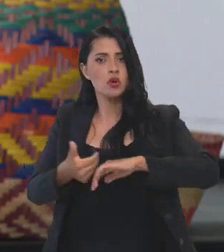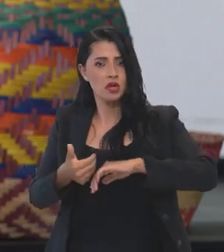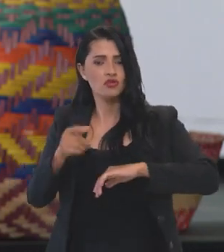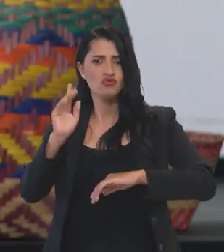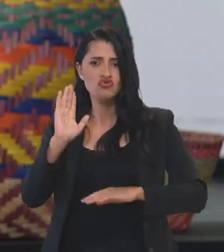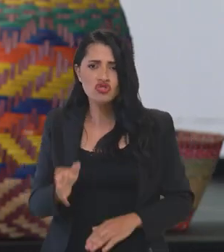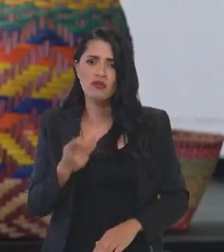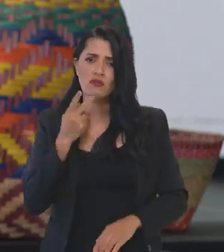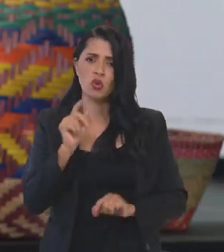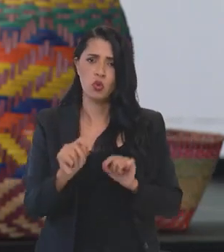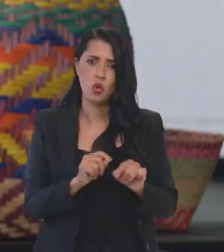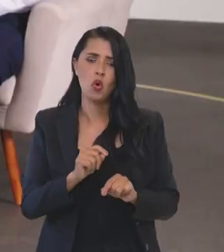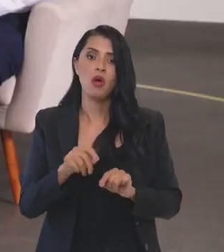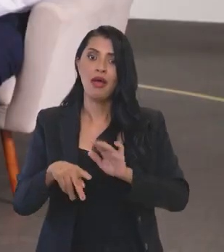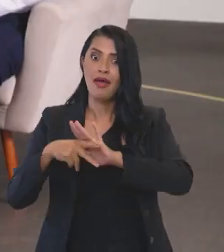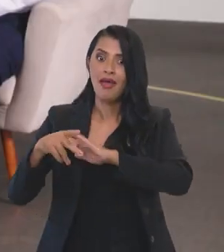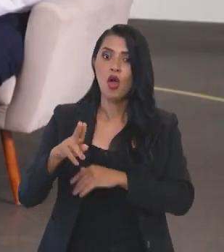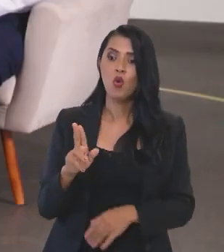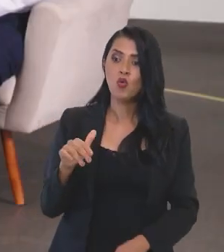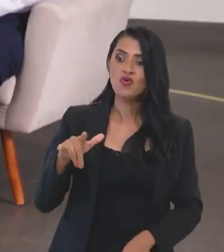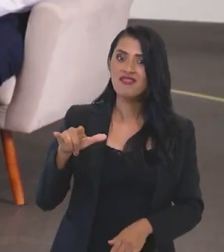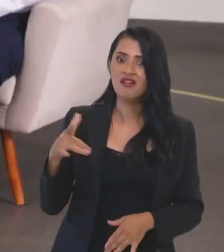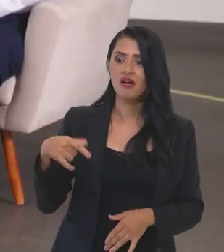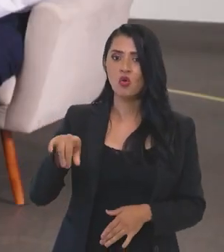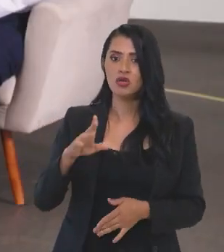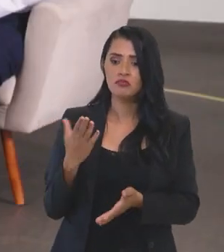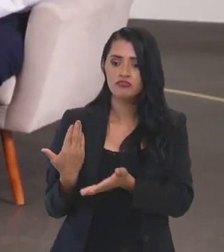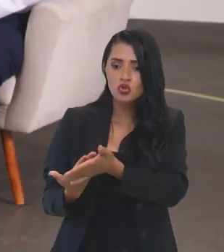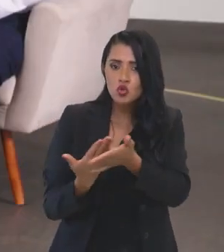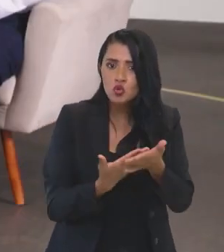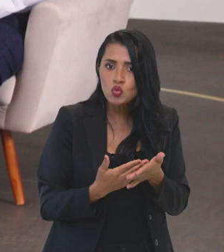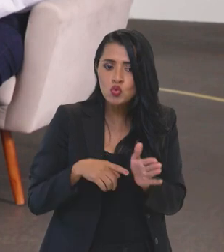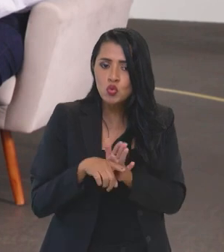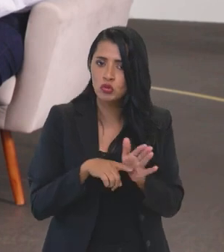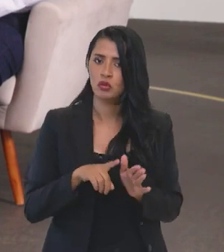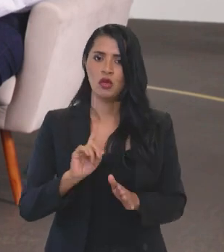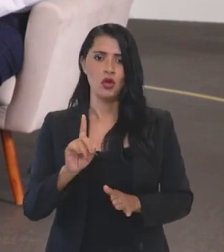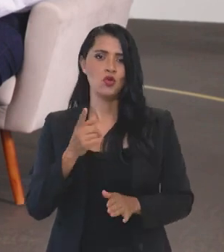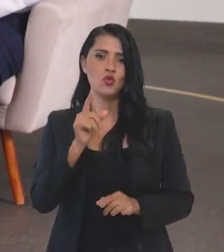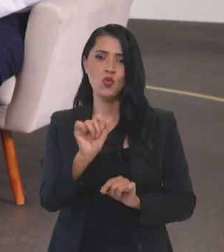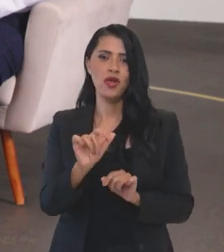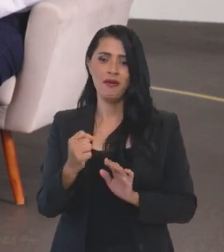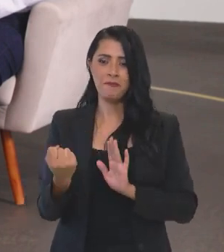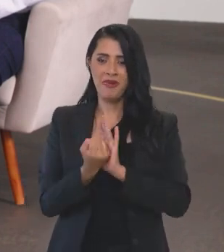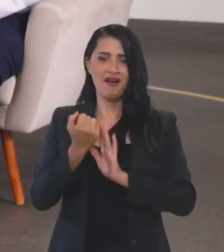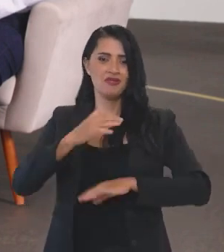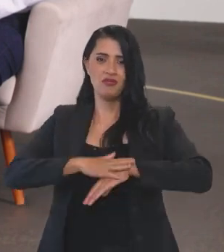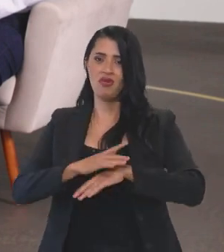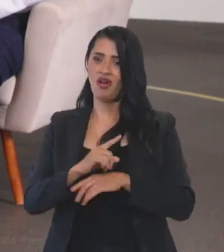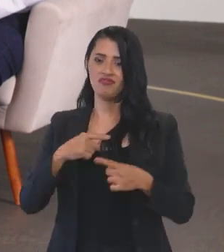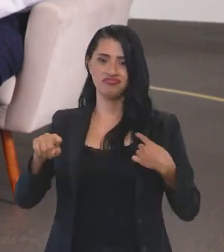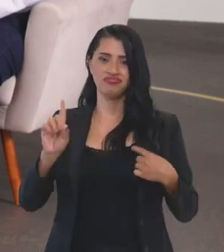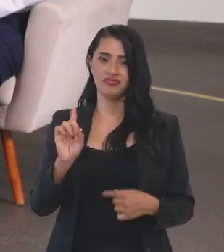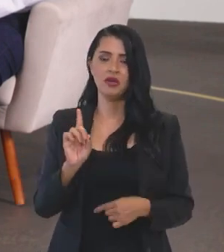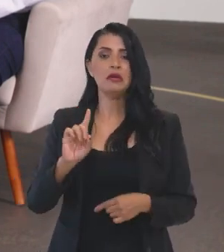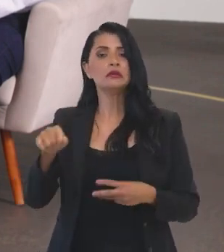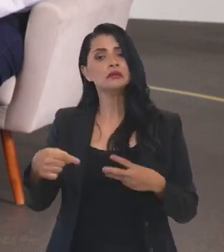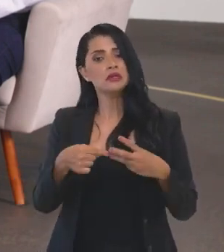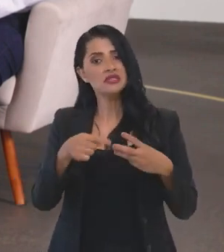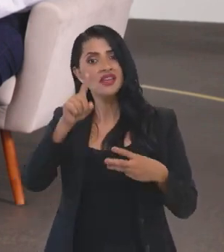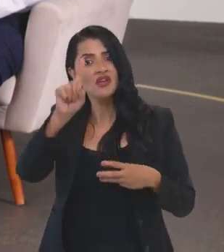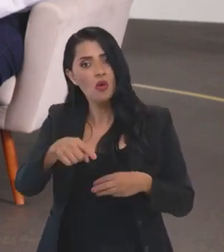Congresso Nacional, que eu já disse, que cabe à União fazer esses estudos e não considerar o marco temporal.